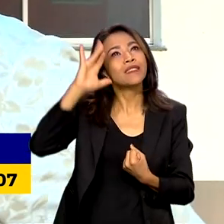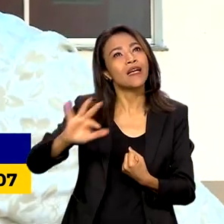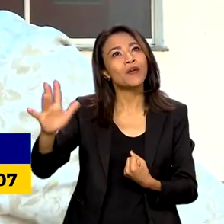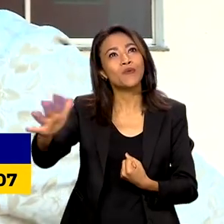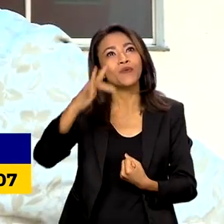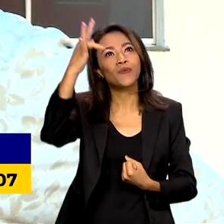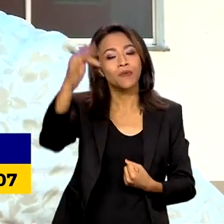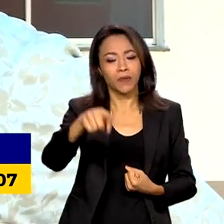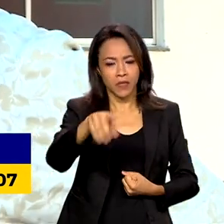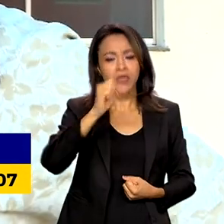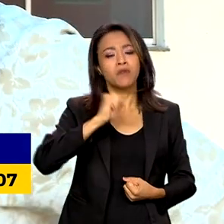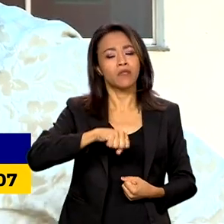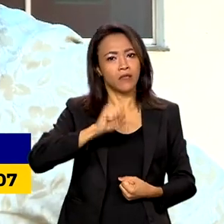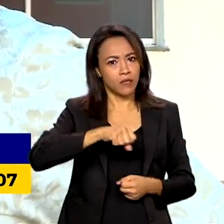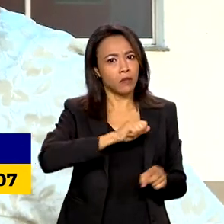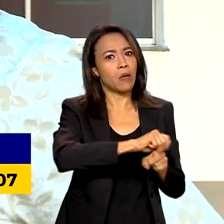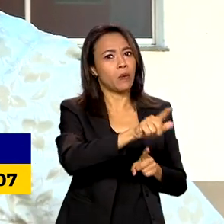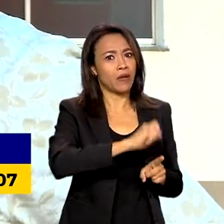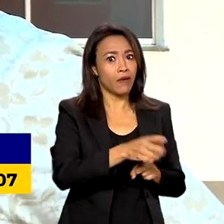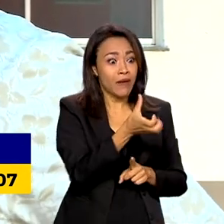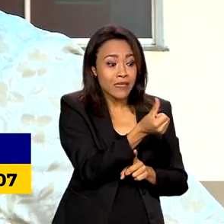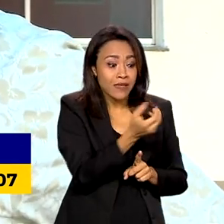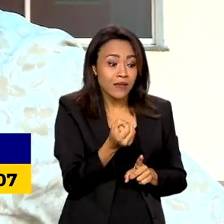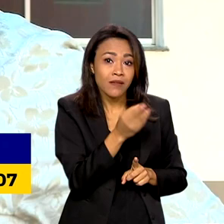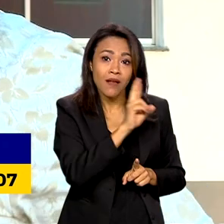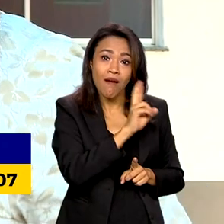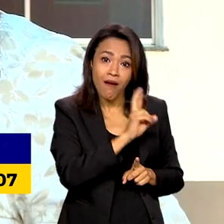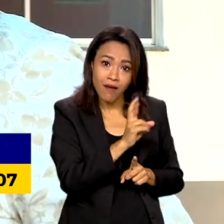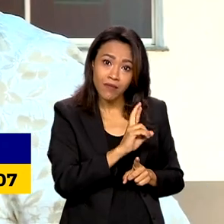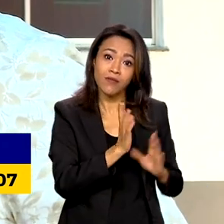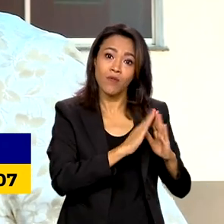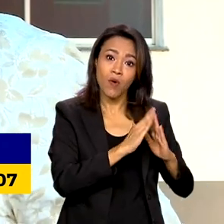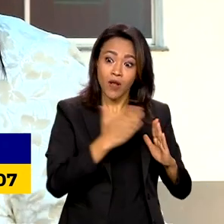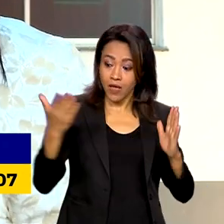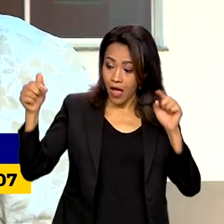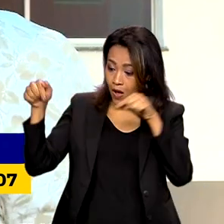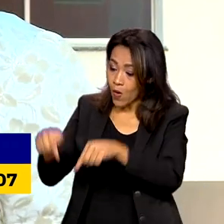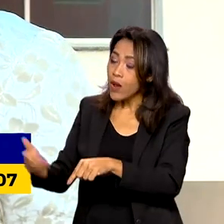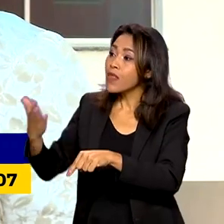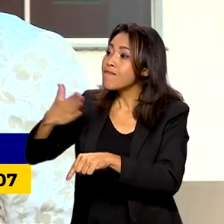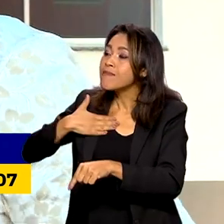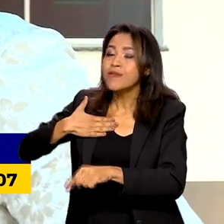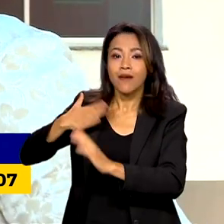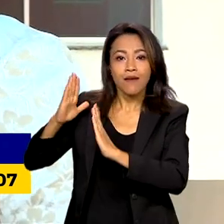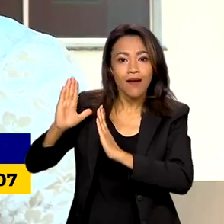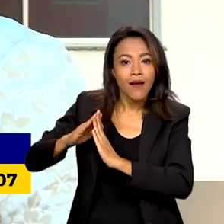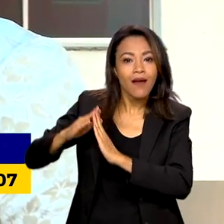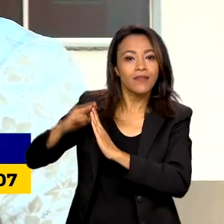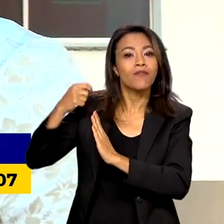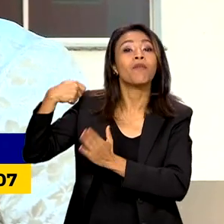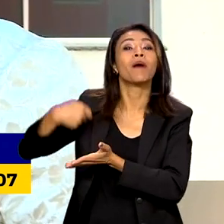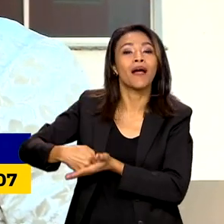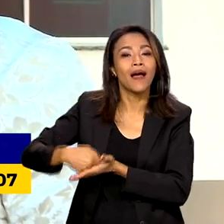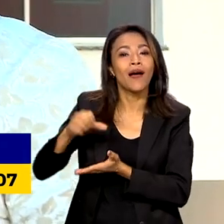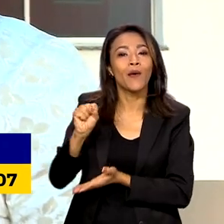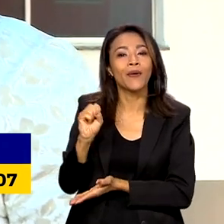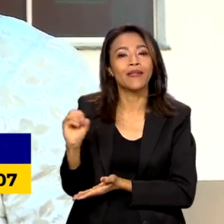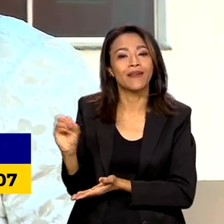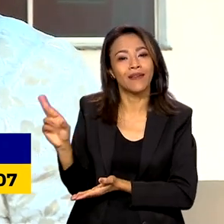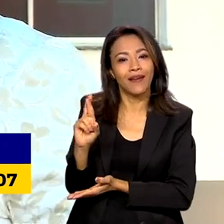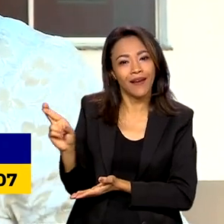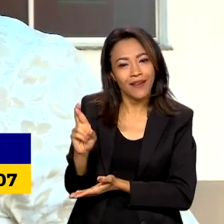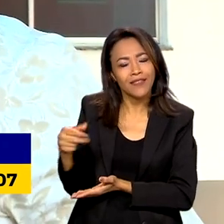aluguel sim, o valor do meu aluguel é 600 reais. E o valor que eu vou pagar na minha casa é 80 reais,